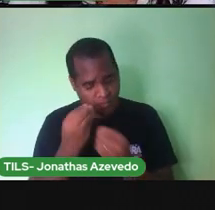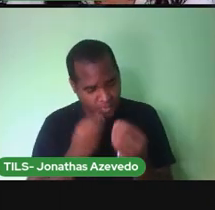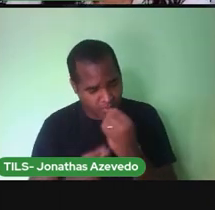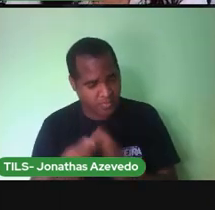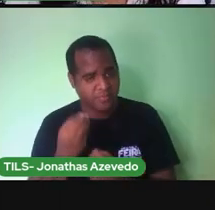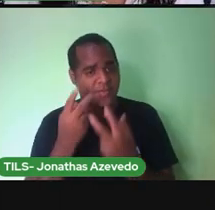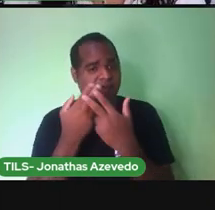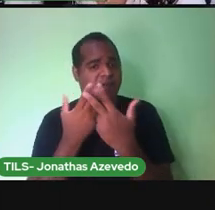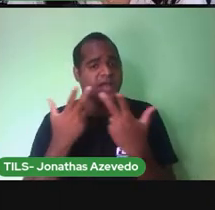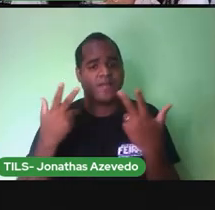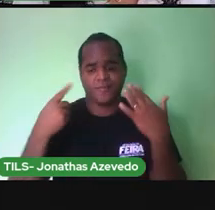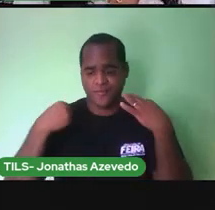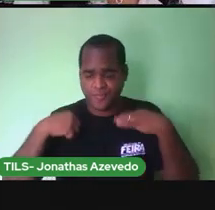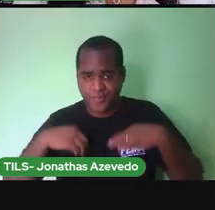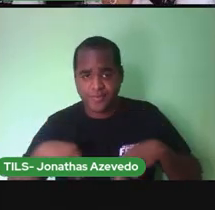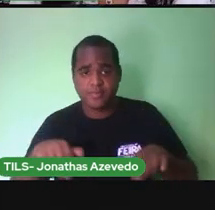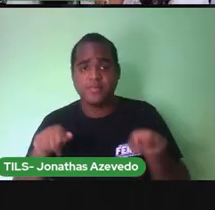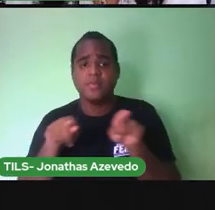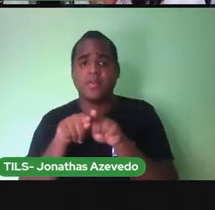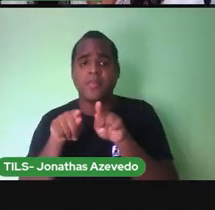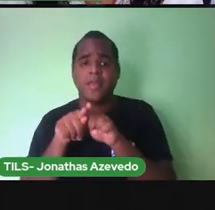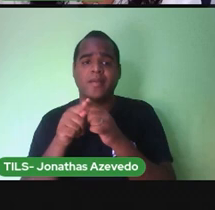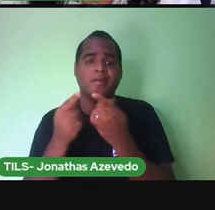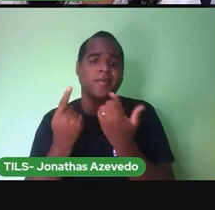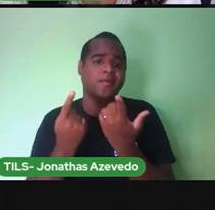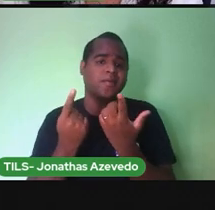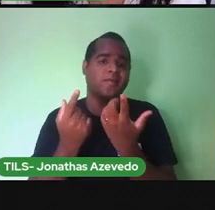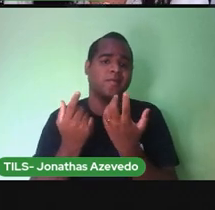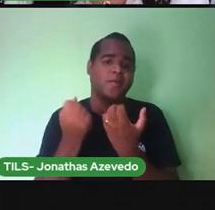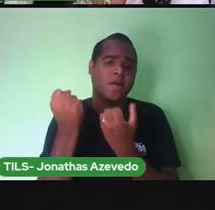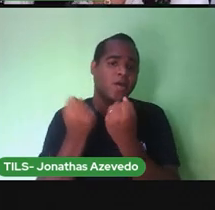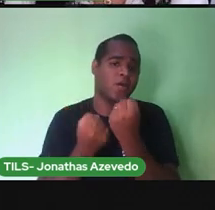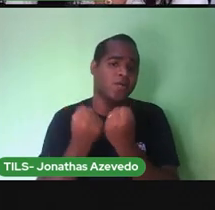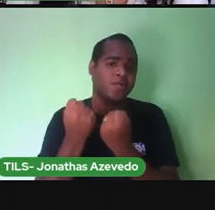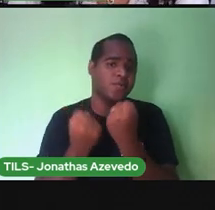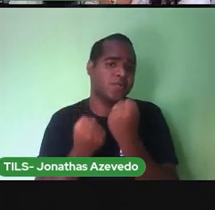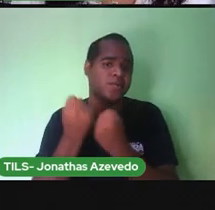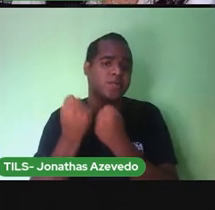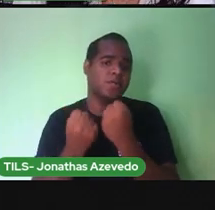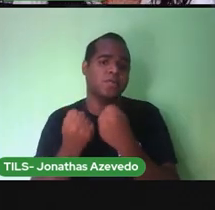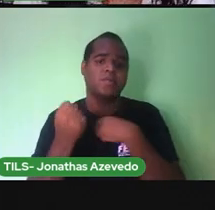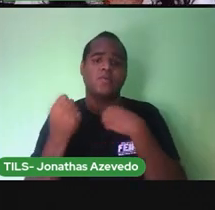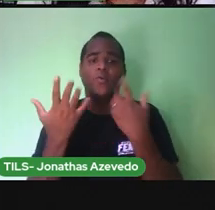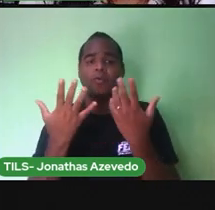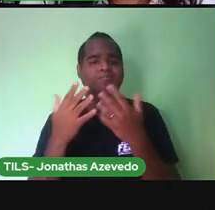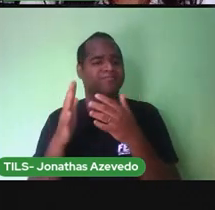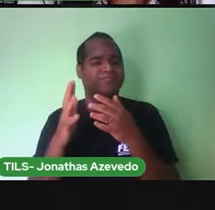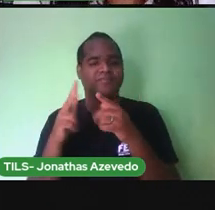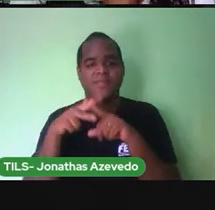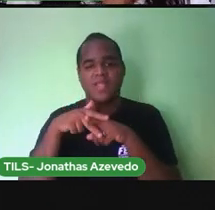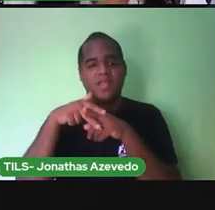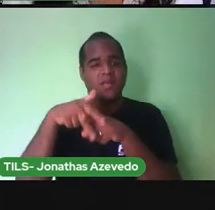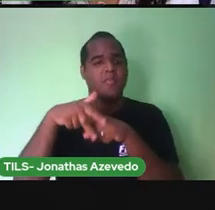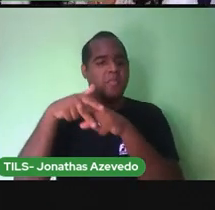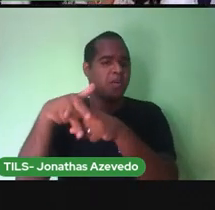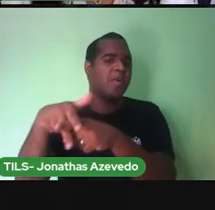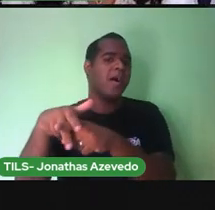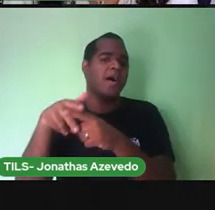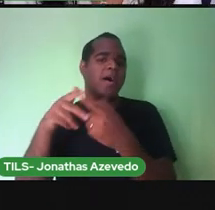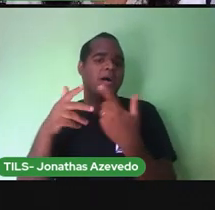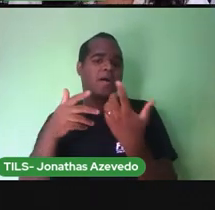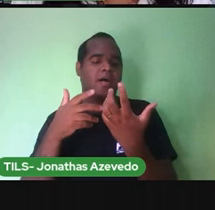nosso vestuário Em meios de transporte Quem precisa Se transportar com os animais Mas os animais